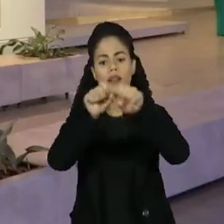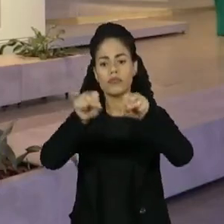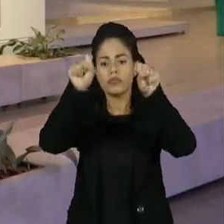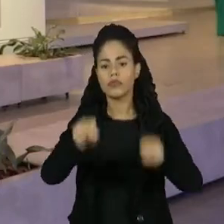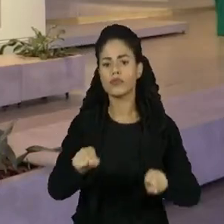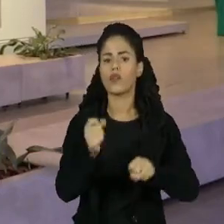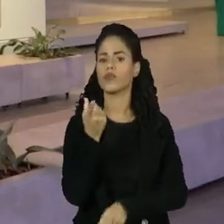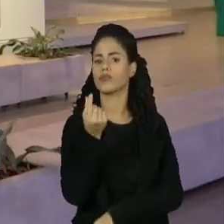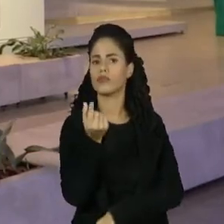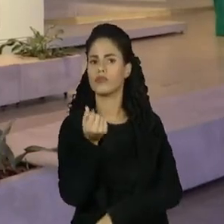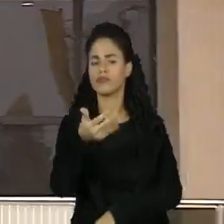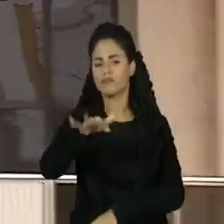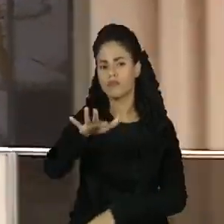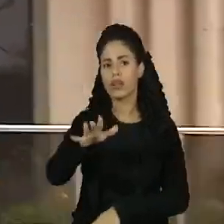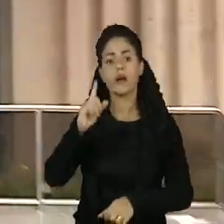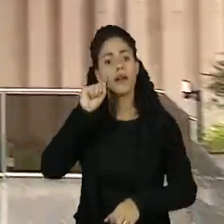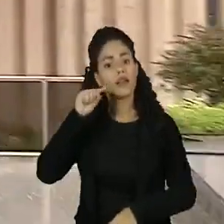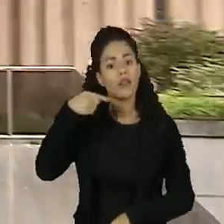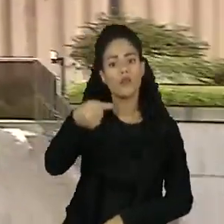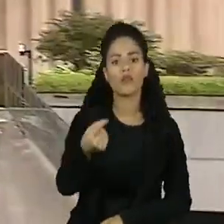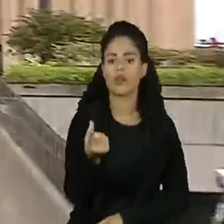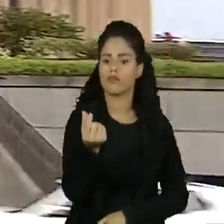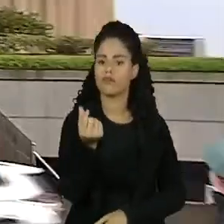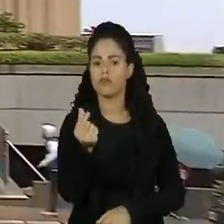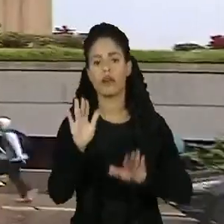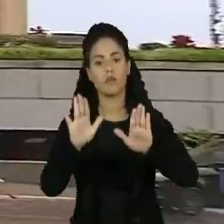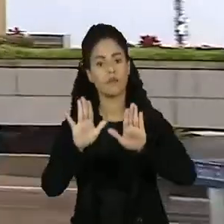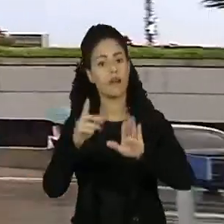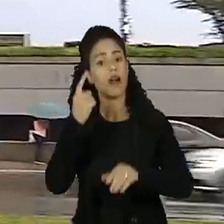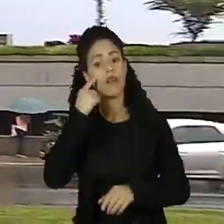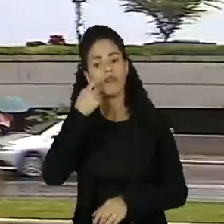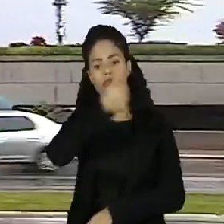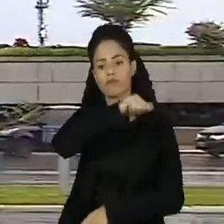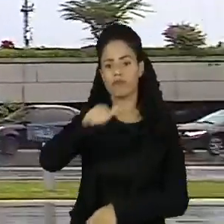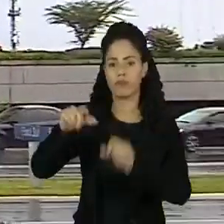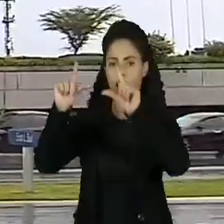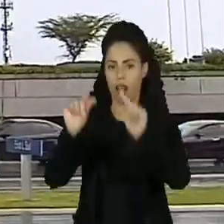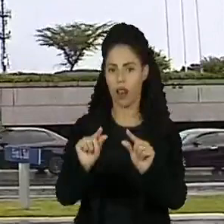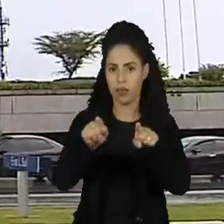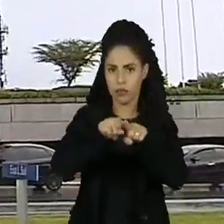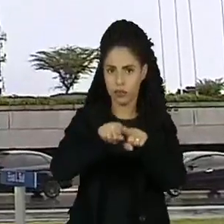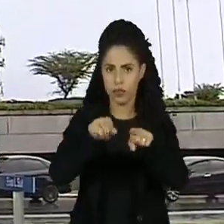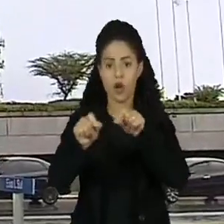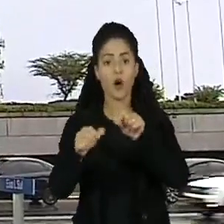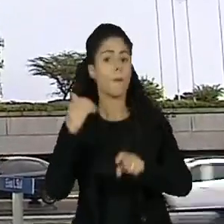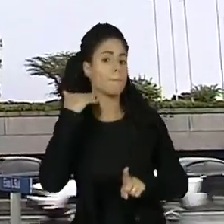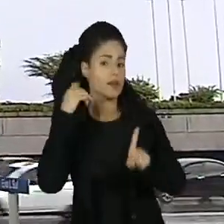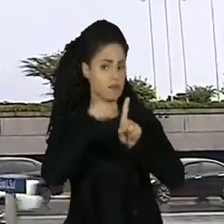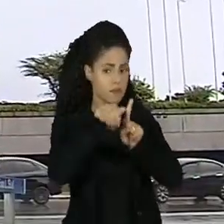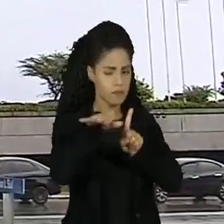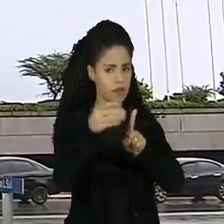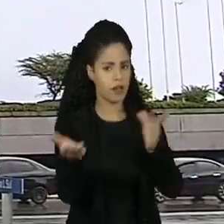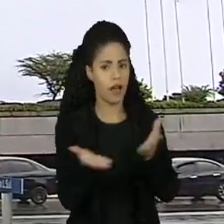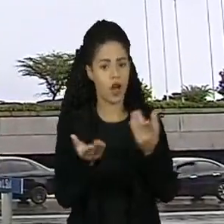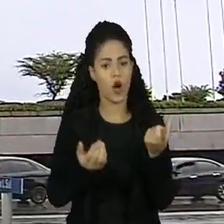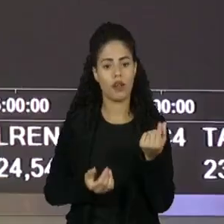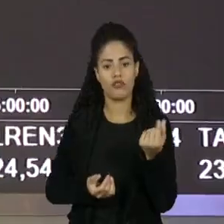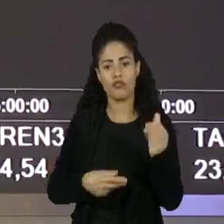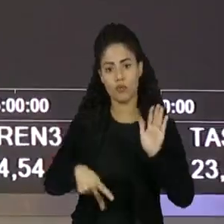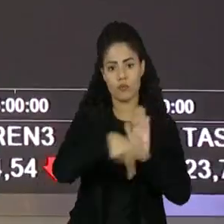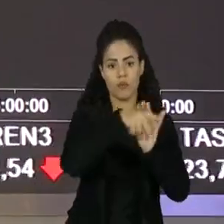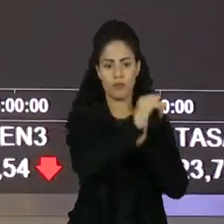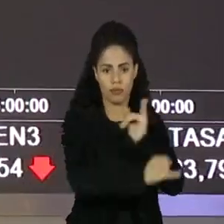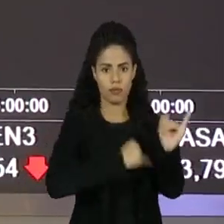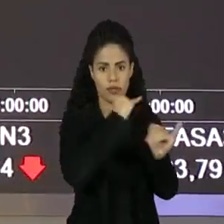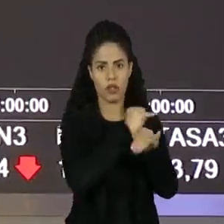custo para o público, mas os valores das operações deverão ser reduzidos. Para o Banco Central, a nova moeda deve